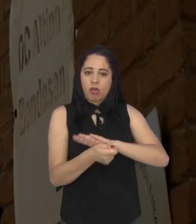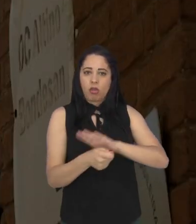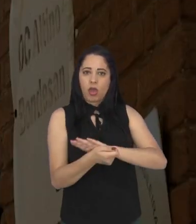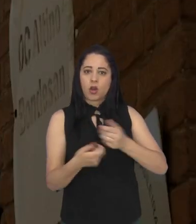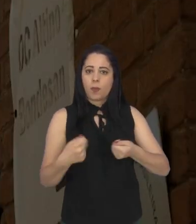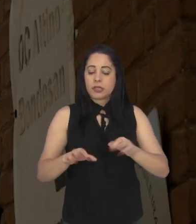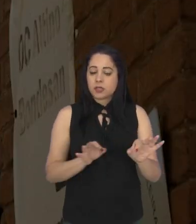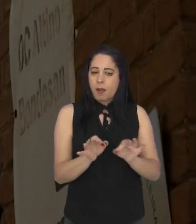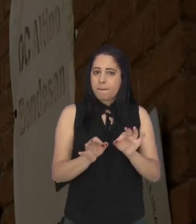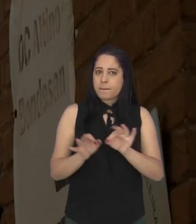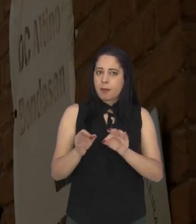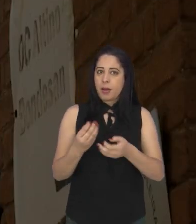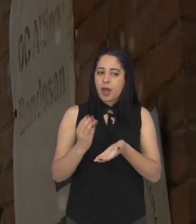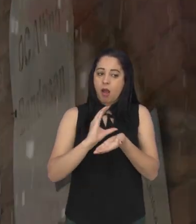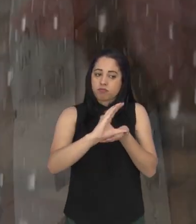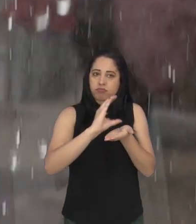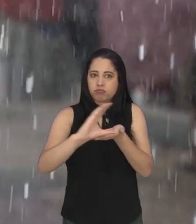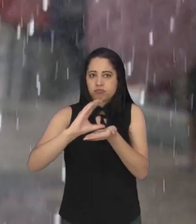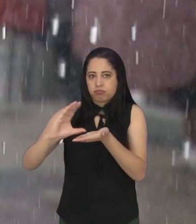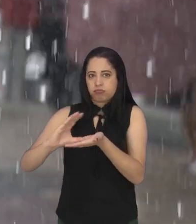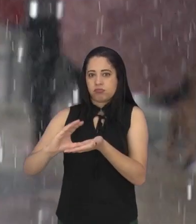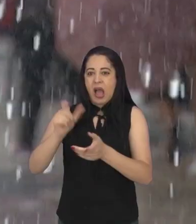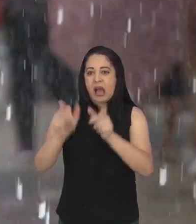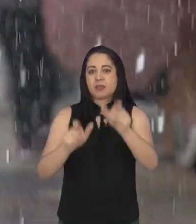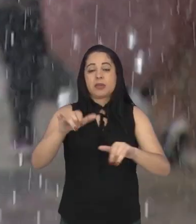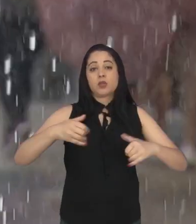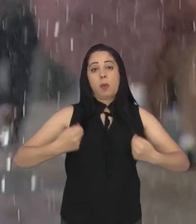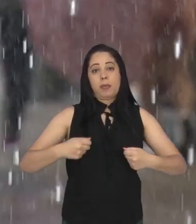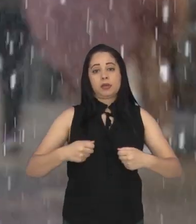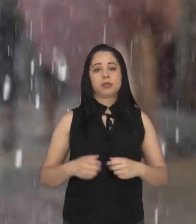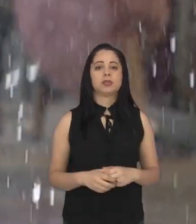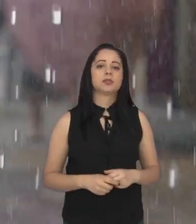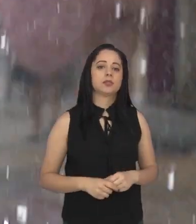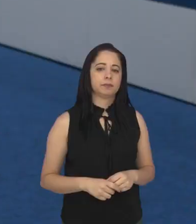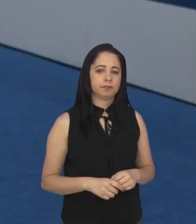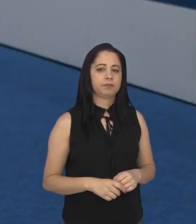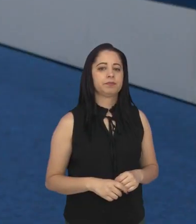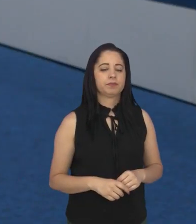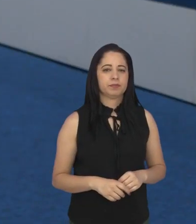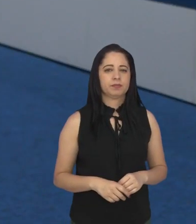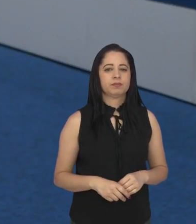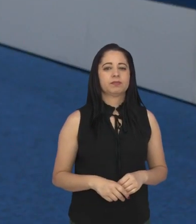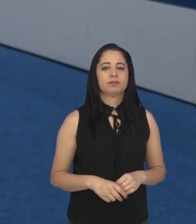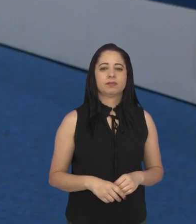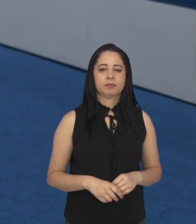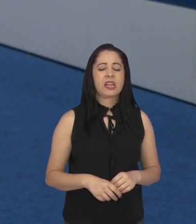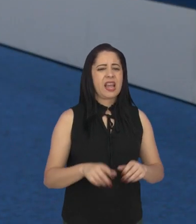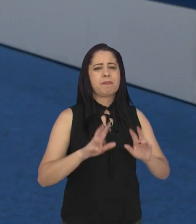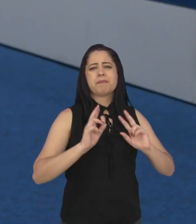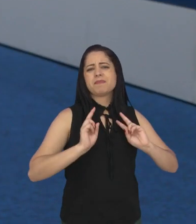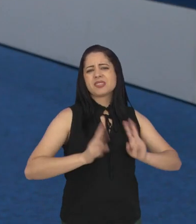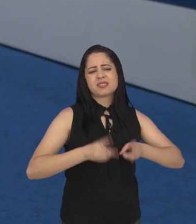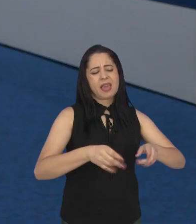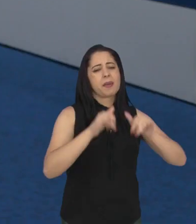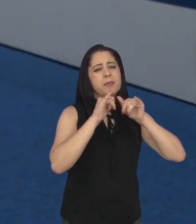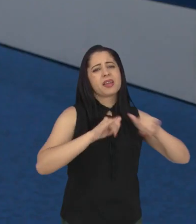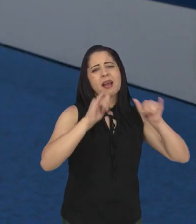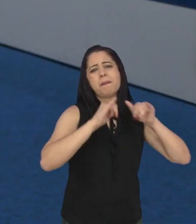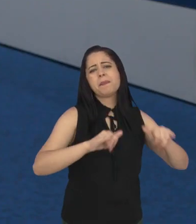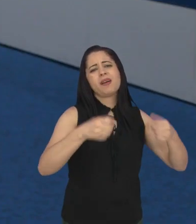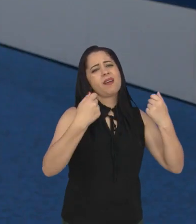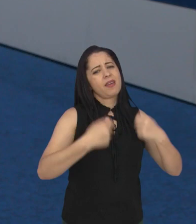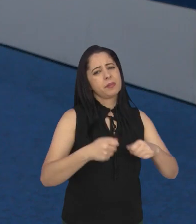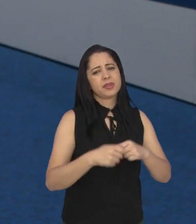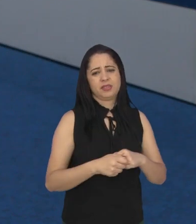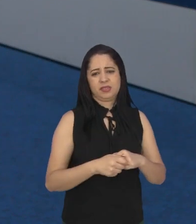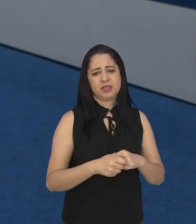Social, deve estar organizada para fornecer recursos a quem precisa. Campanhas, eu acho que tudo passa pelas campanhas. Outra